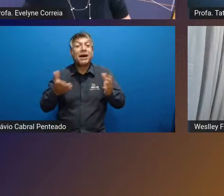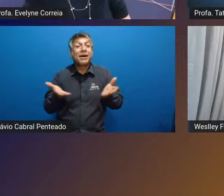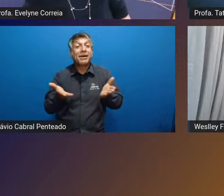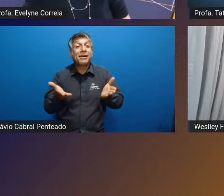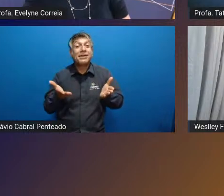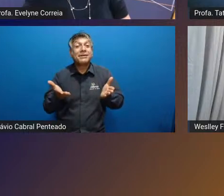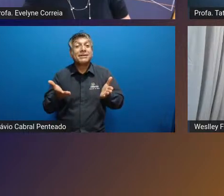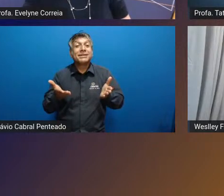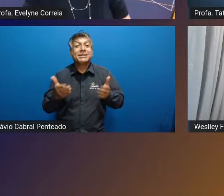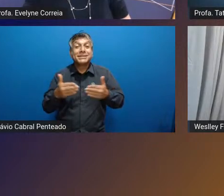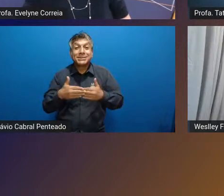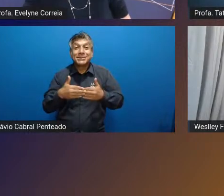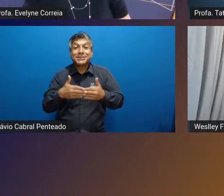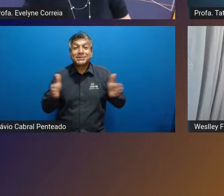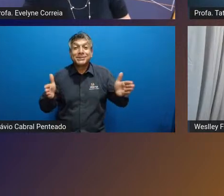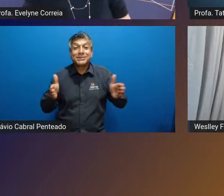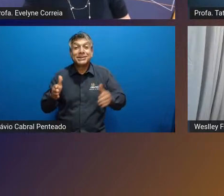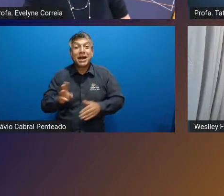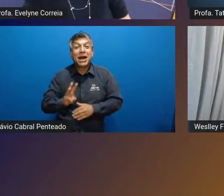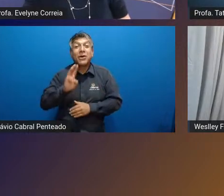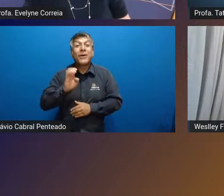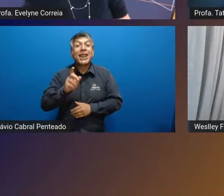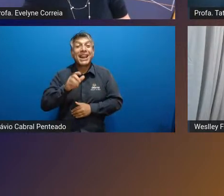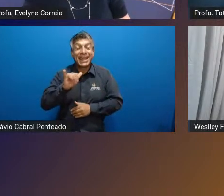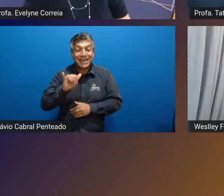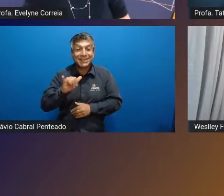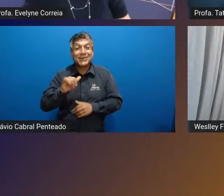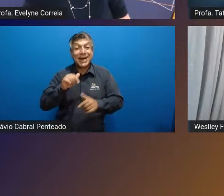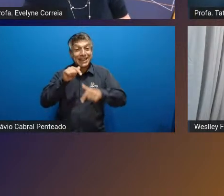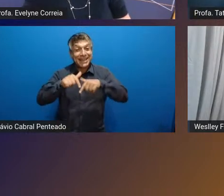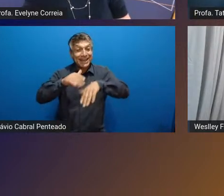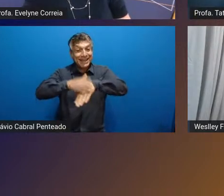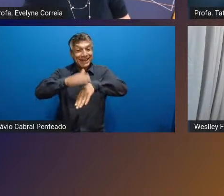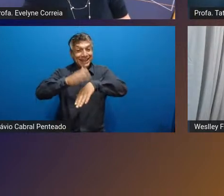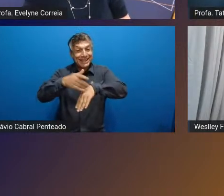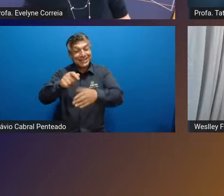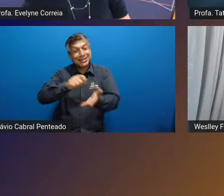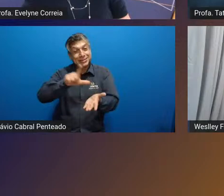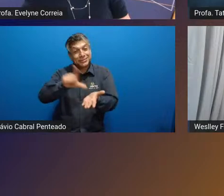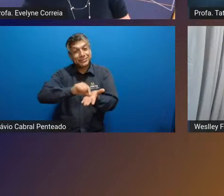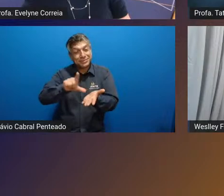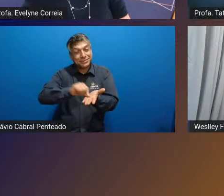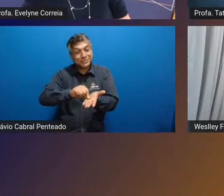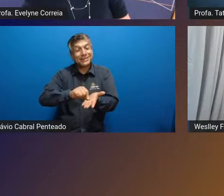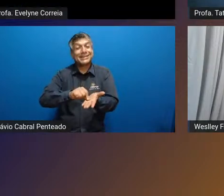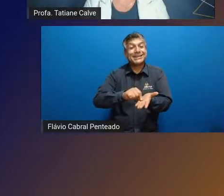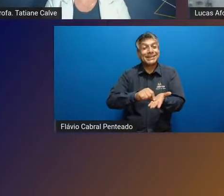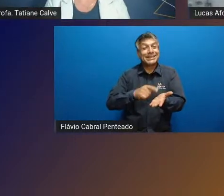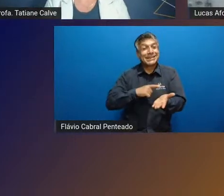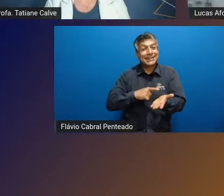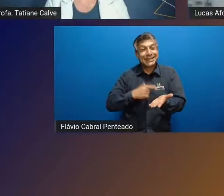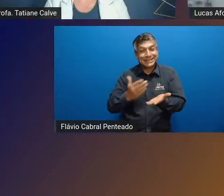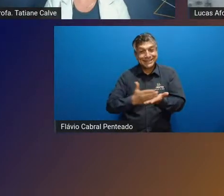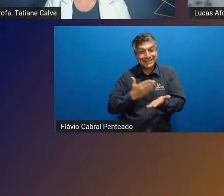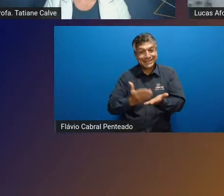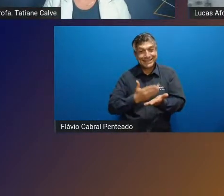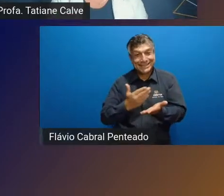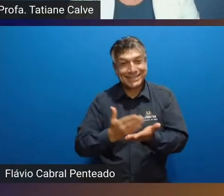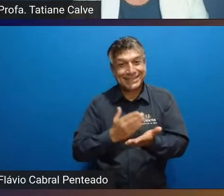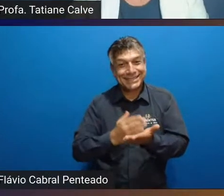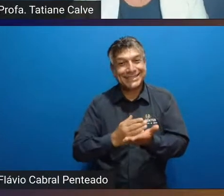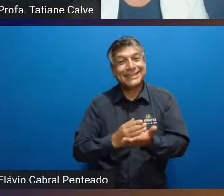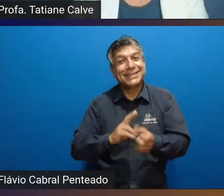abrir para o Wesley expor o trabalho que foi publicado por ele no caderno InterSaberes. InterSaberes.